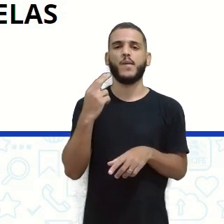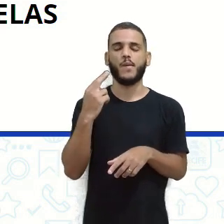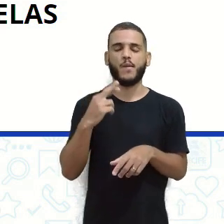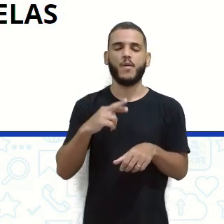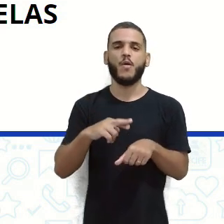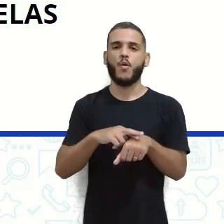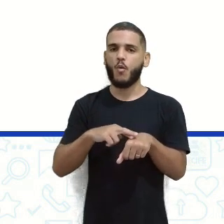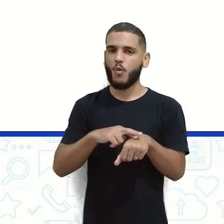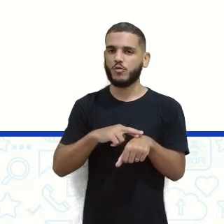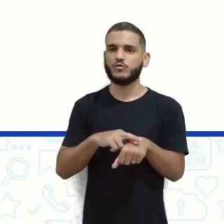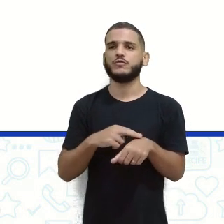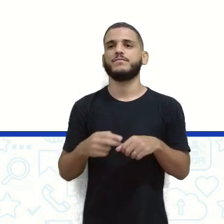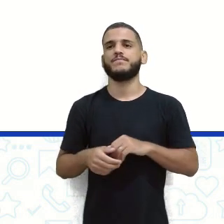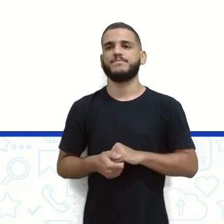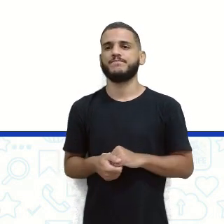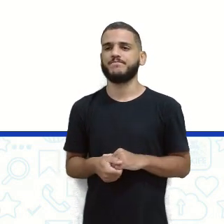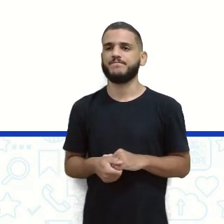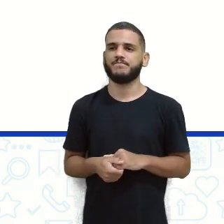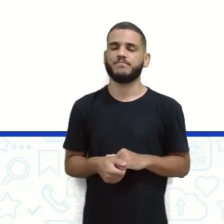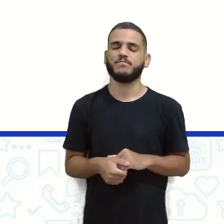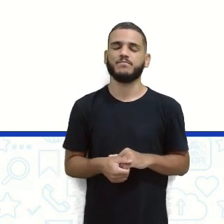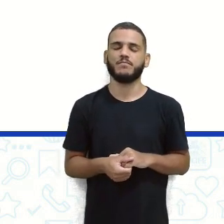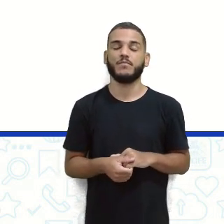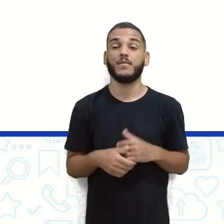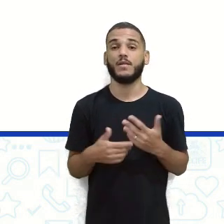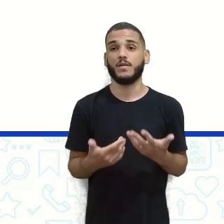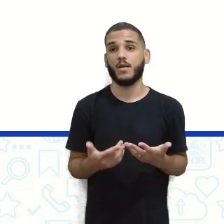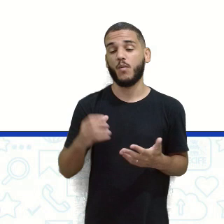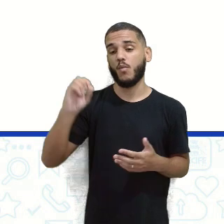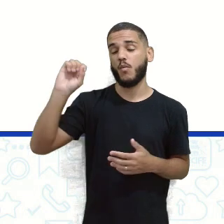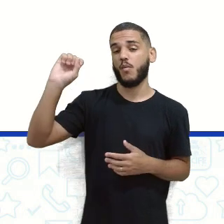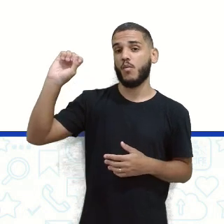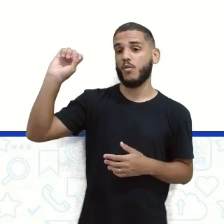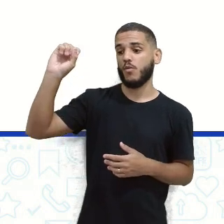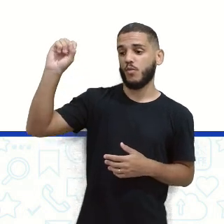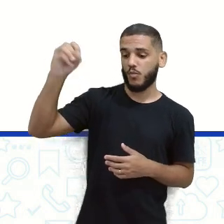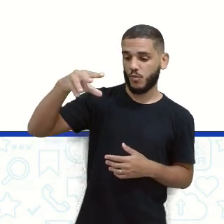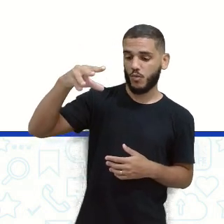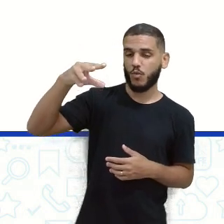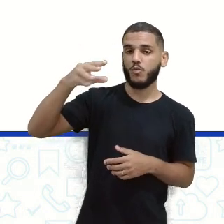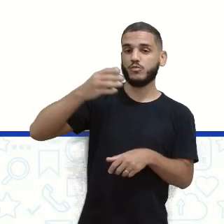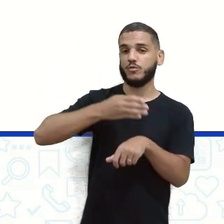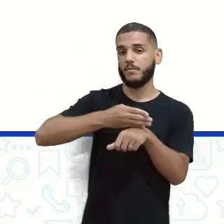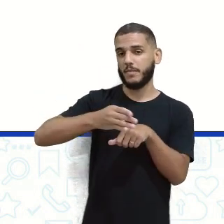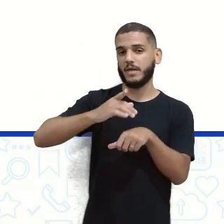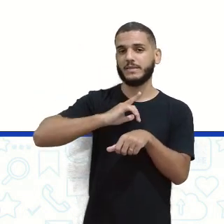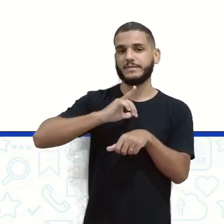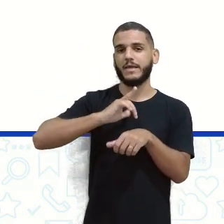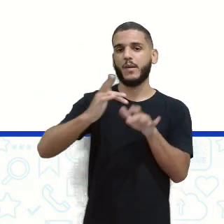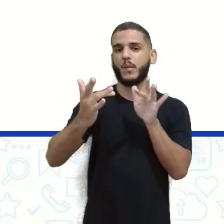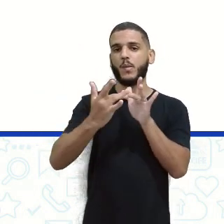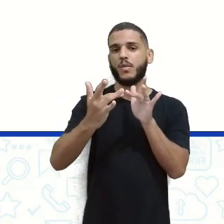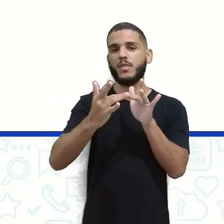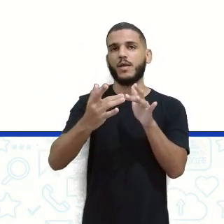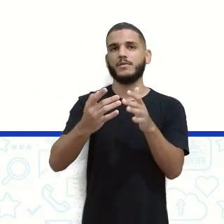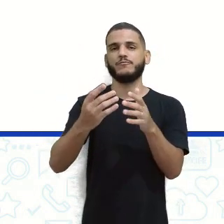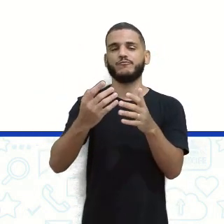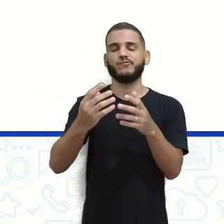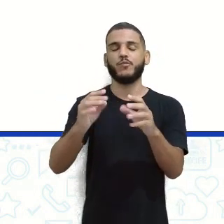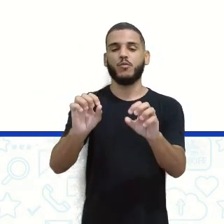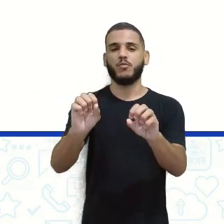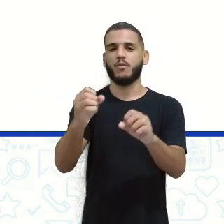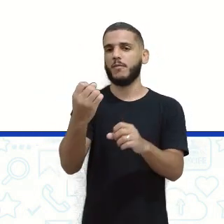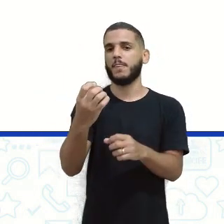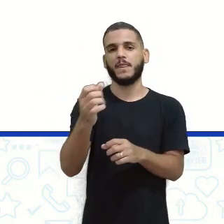Uma variação do azul, tá certo? E aí, essa luz branca vem nos nossos olhos, né, aliás, vem todas essas cores